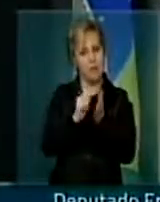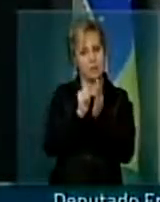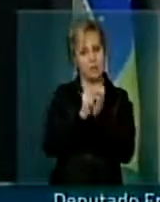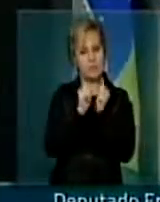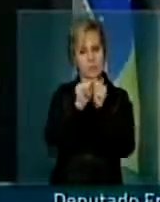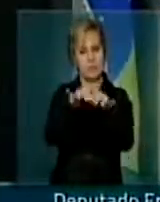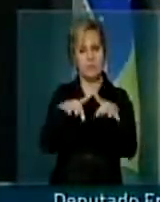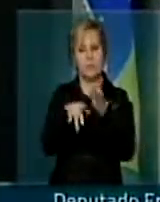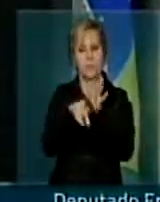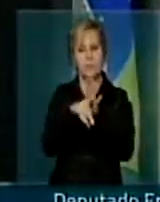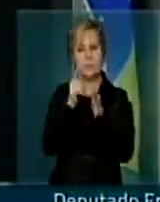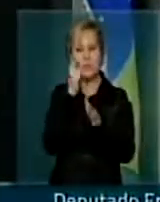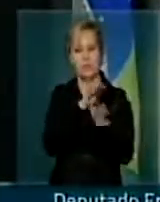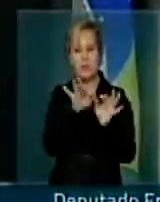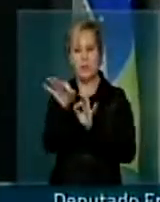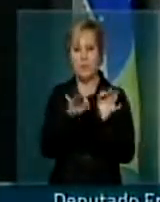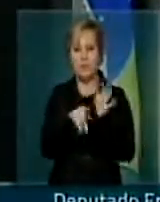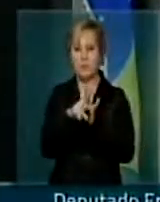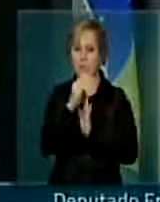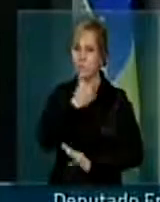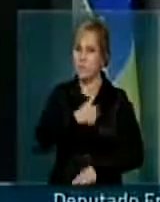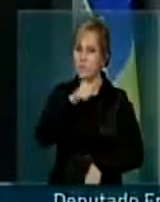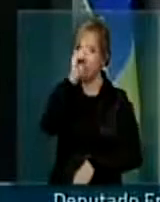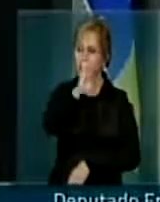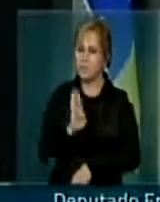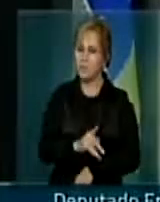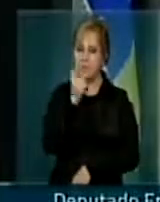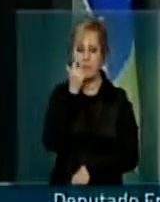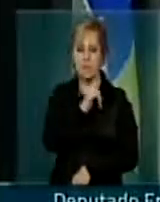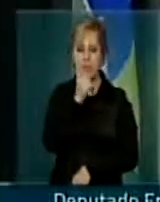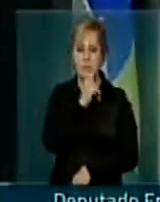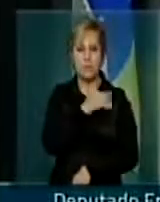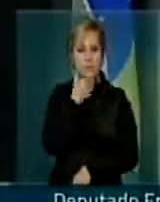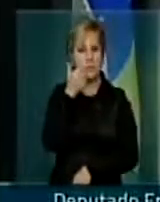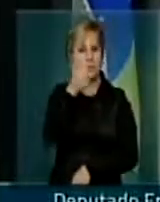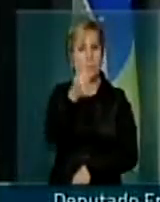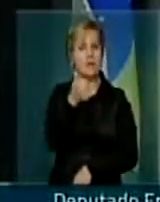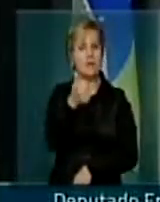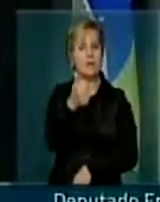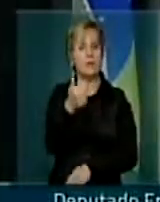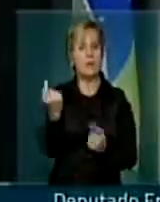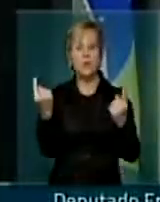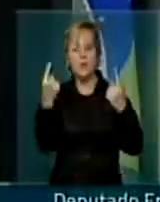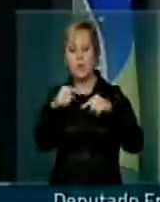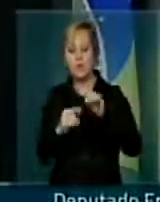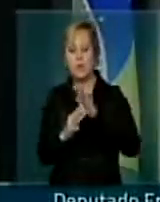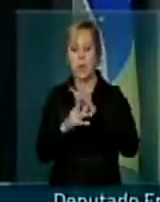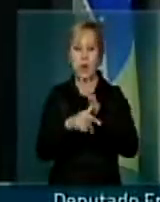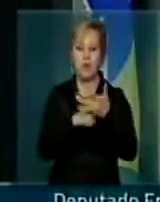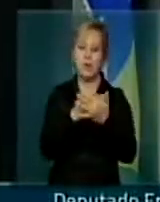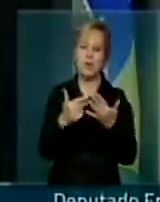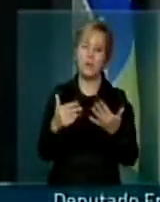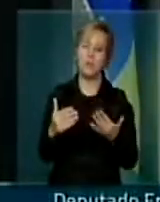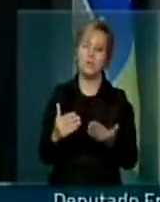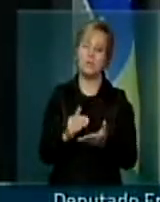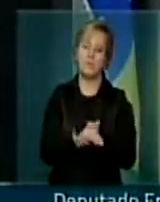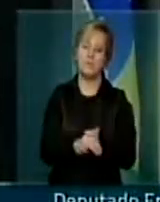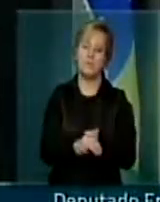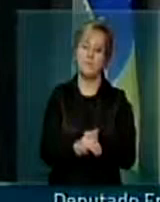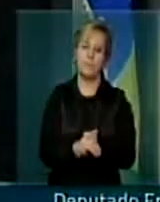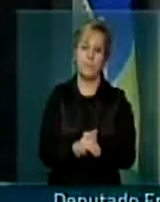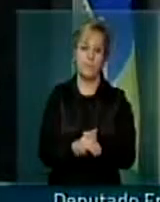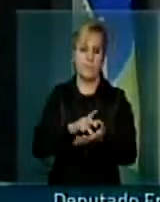aperfeiçoar a organização do Estado, com o objetivo de tornar o Estado mais eficiente para combater isso que nós chamamos de